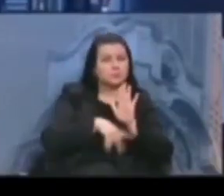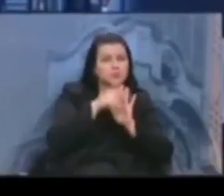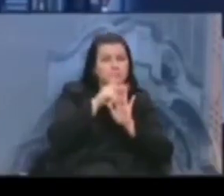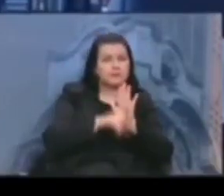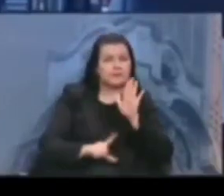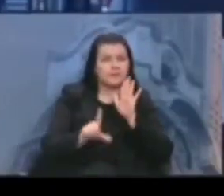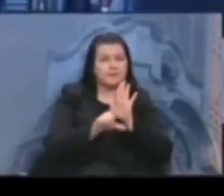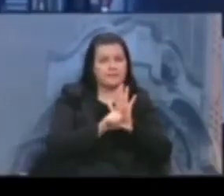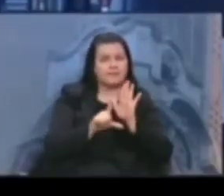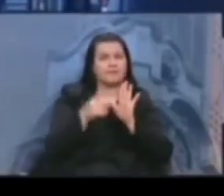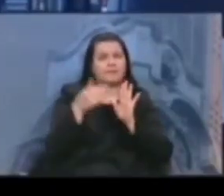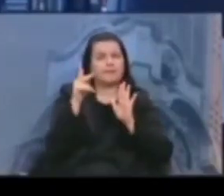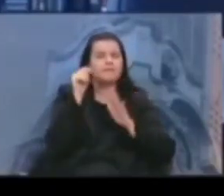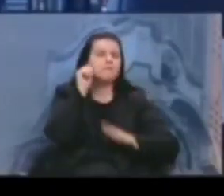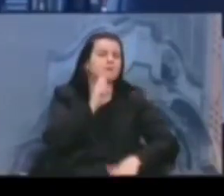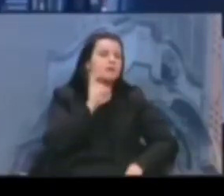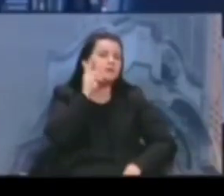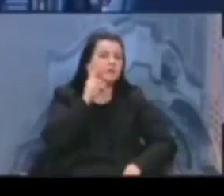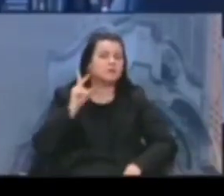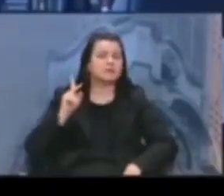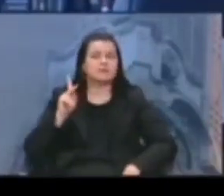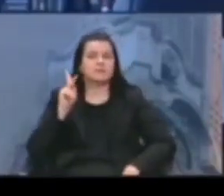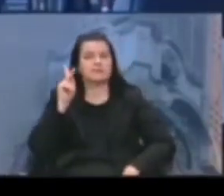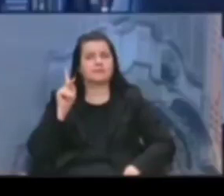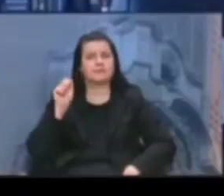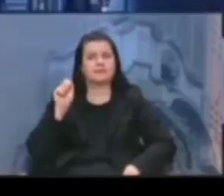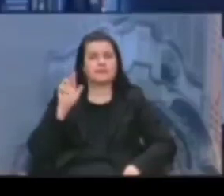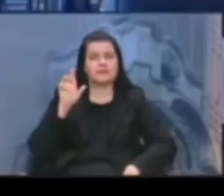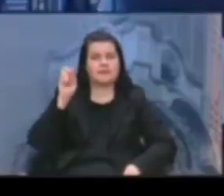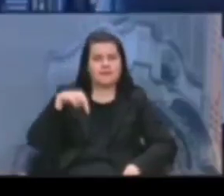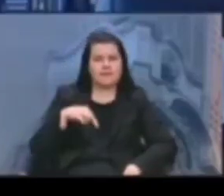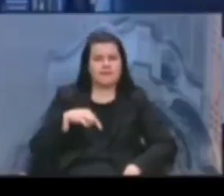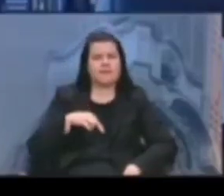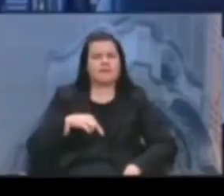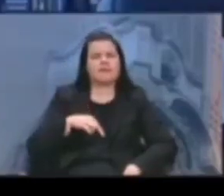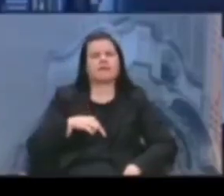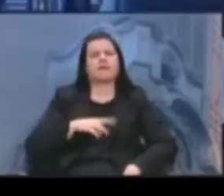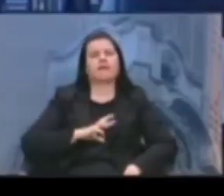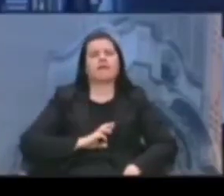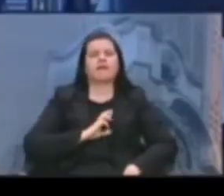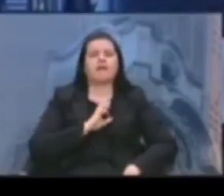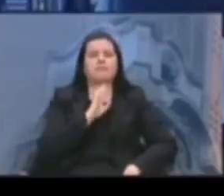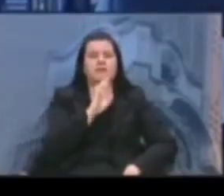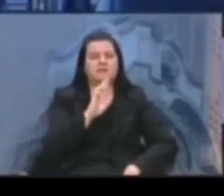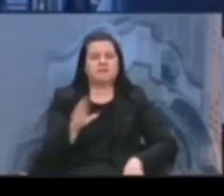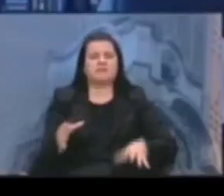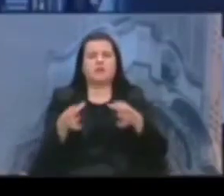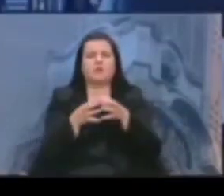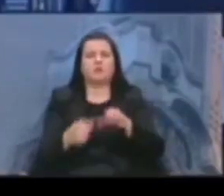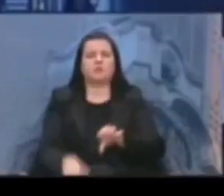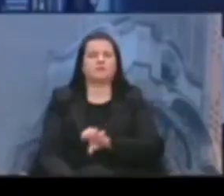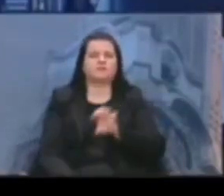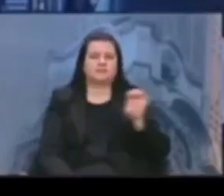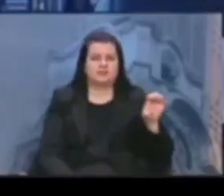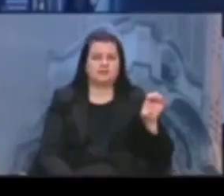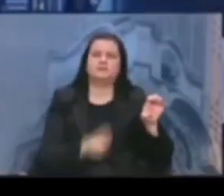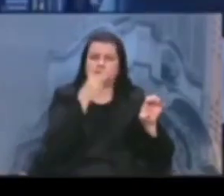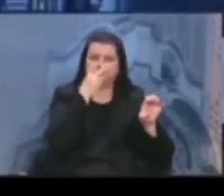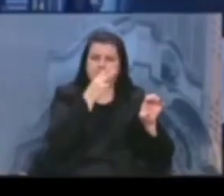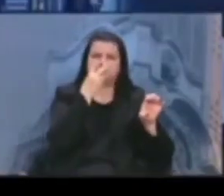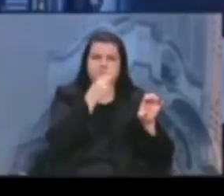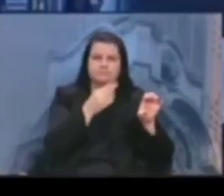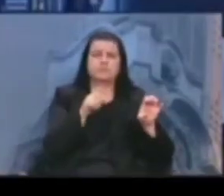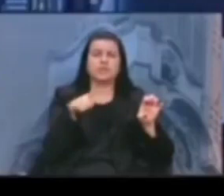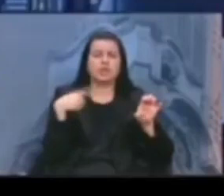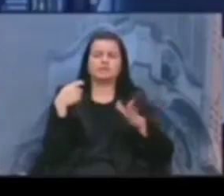da vereadora Karen, representa exatamente aquilo que a esquerda representa e que